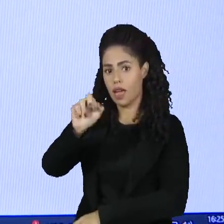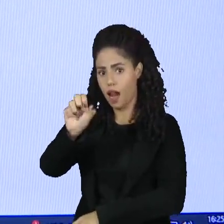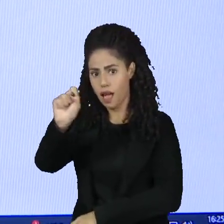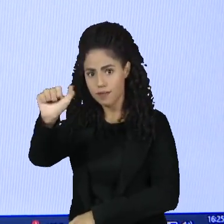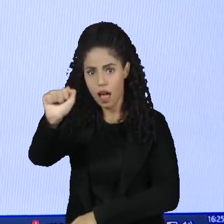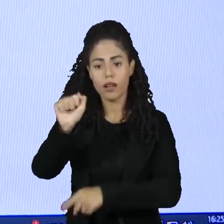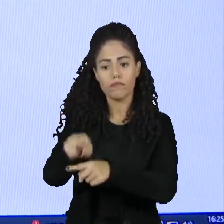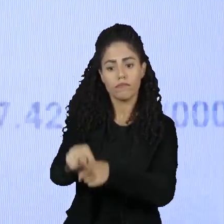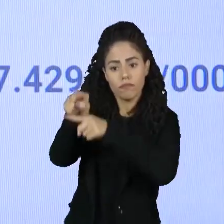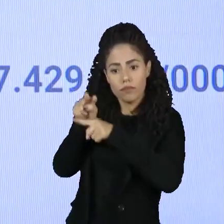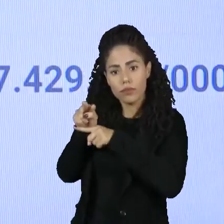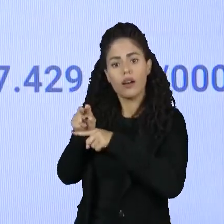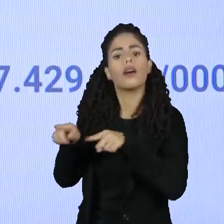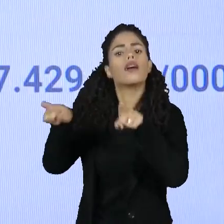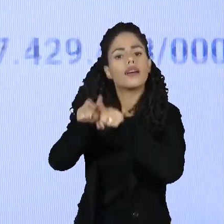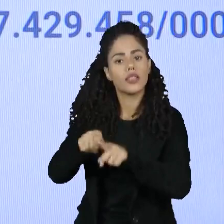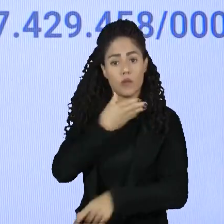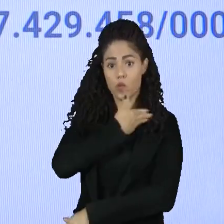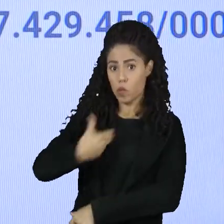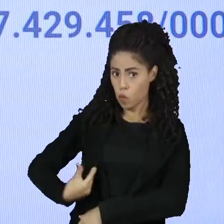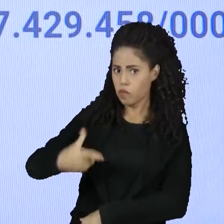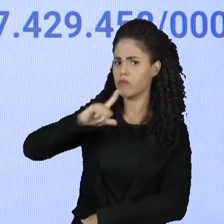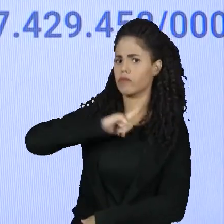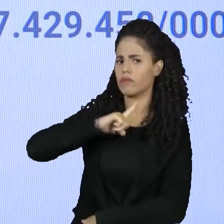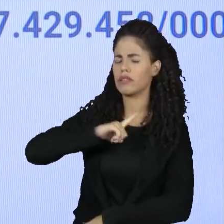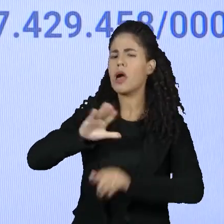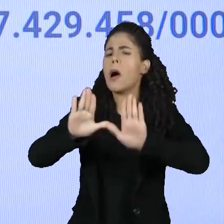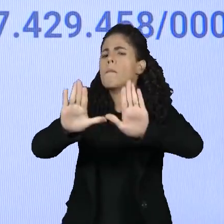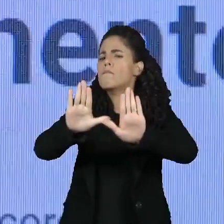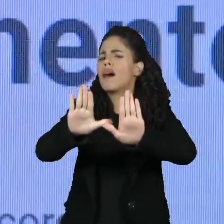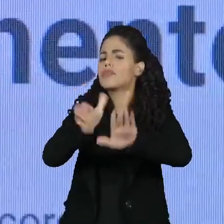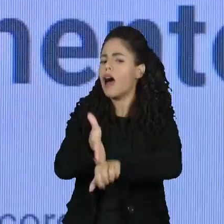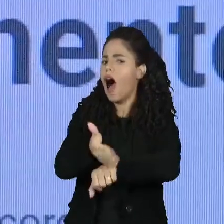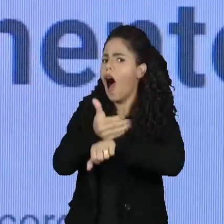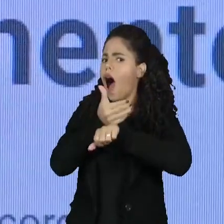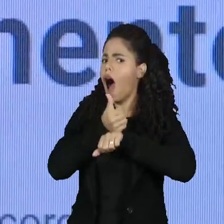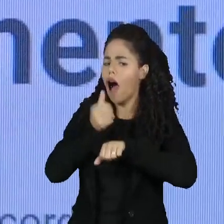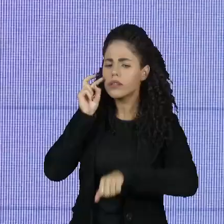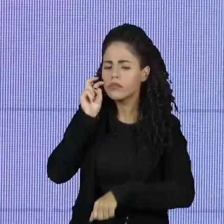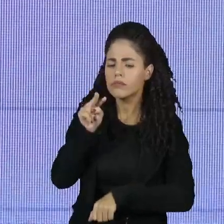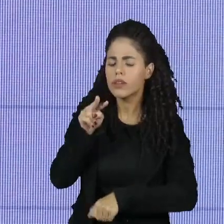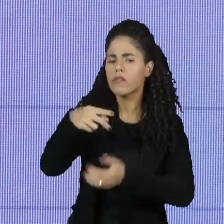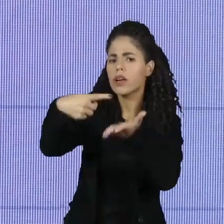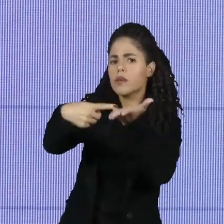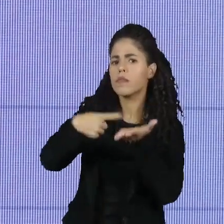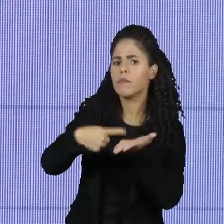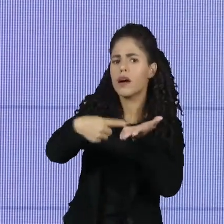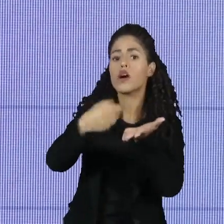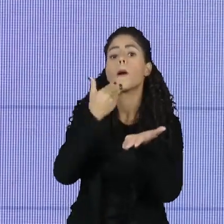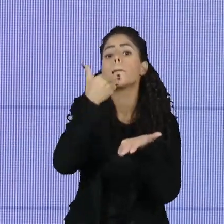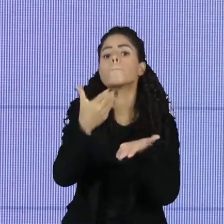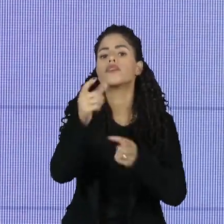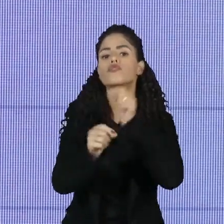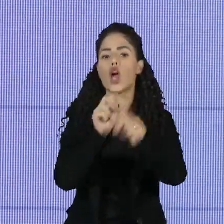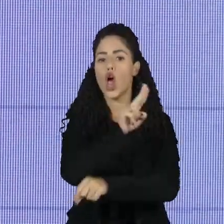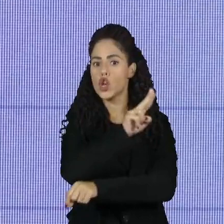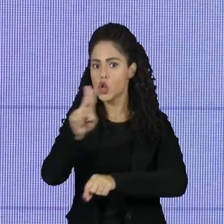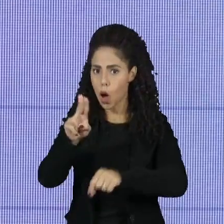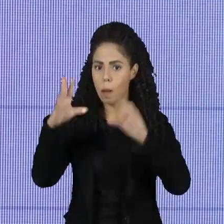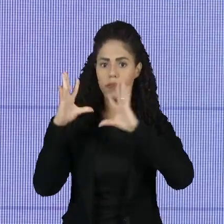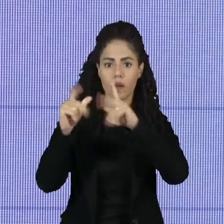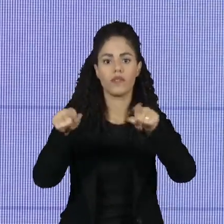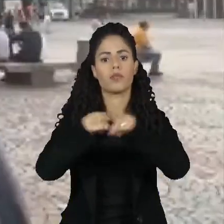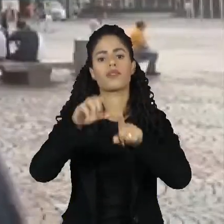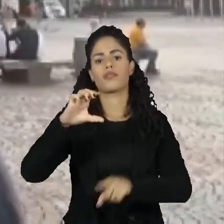crédito, além do próprio governo federal. Mas antes de qualquer proposta aparecer, já pedem o nome completo